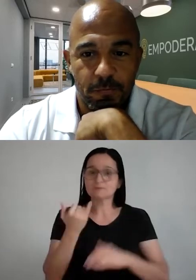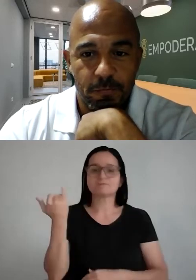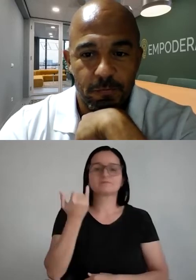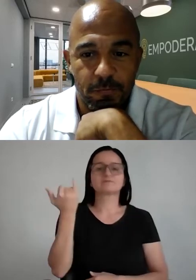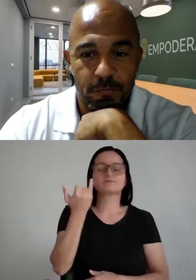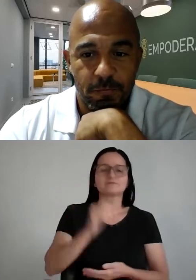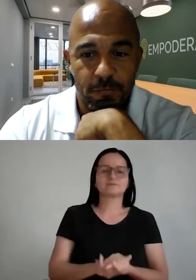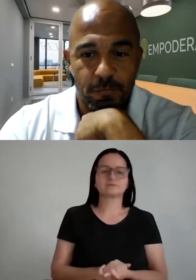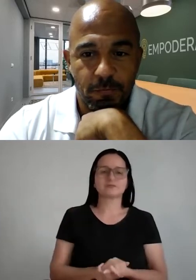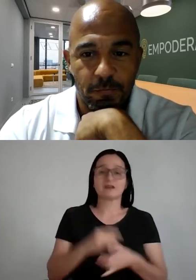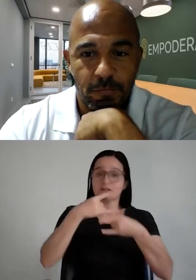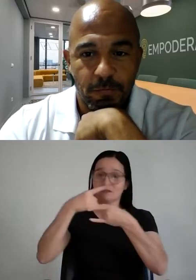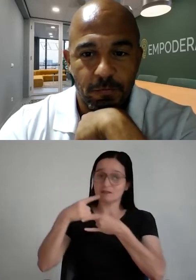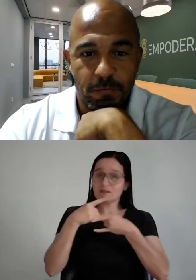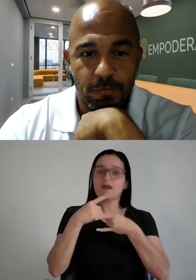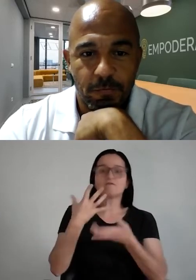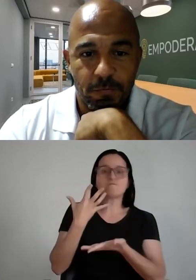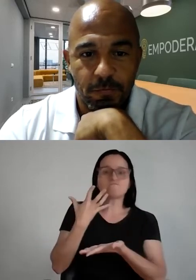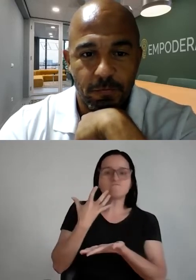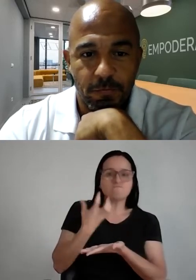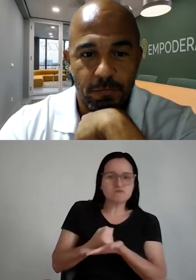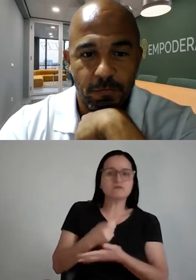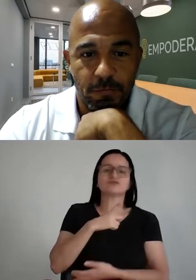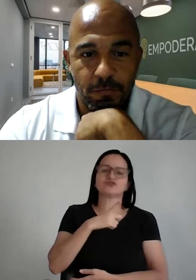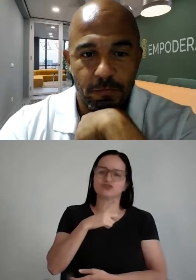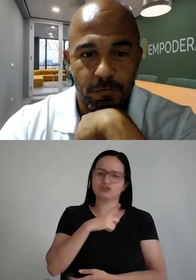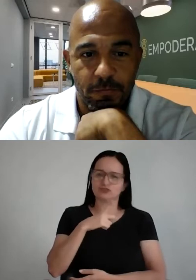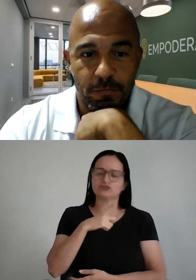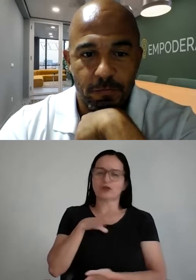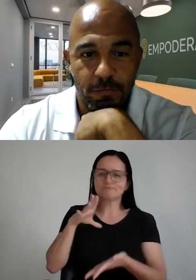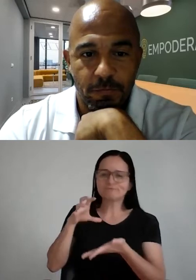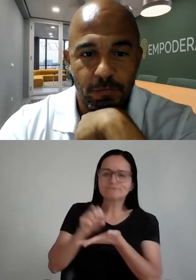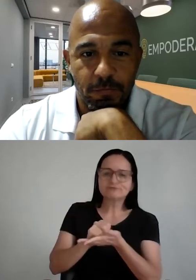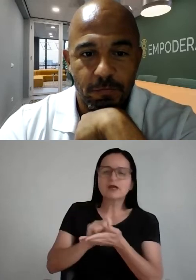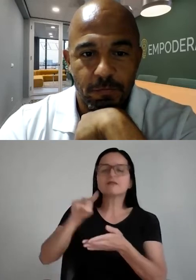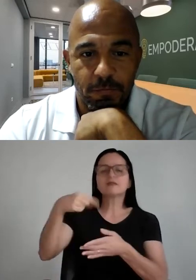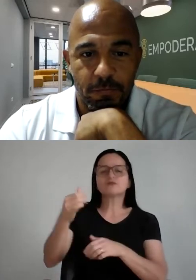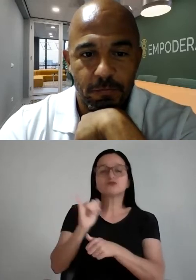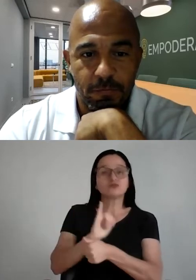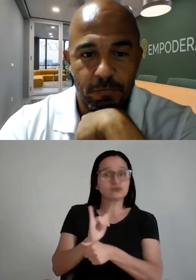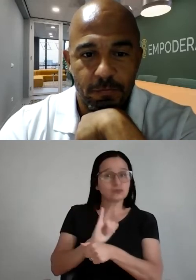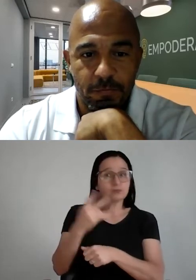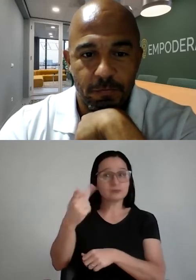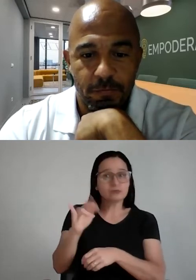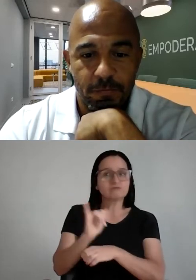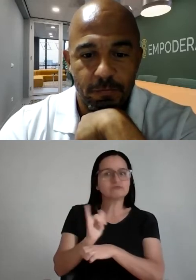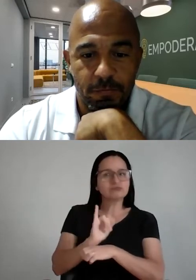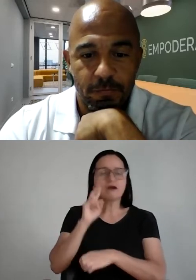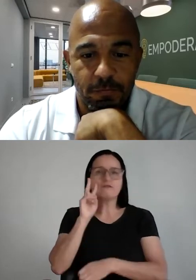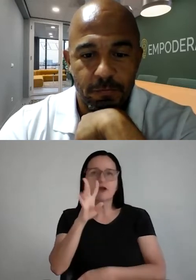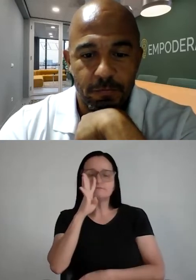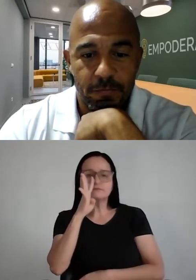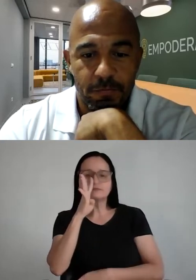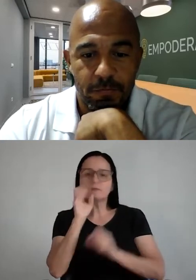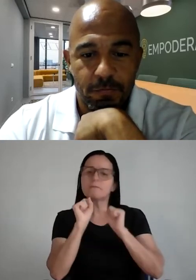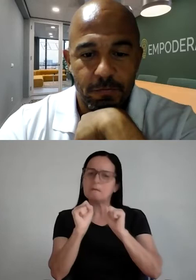A live vai ficar gravada e depois a gente vai subir para o YouTube da sua instituição, então depois você pode assistir e compartilhar com seus